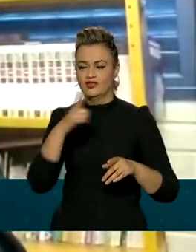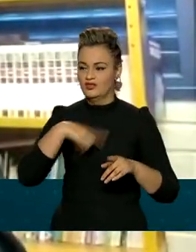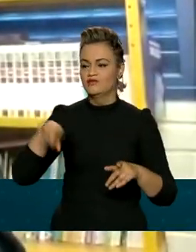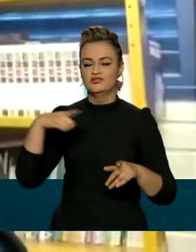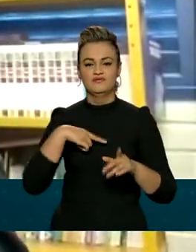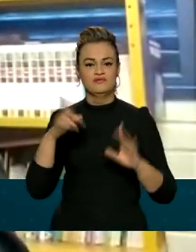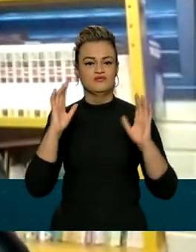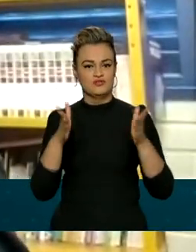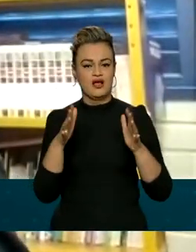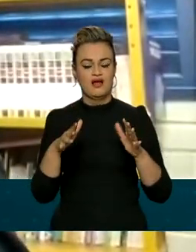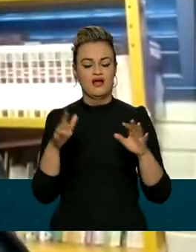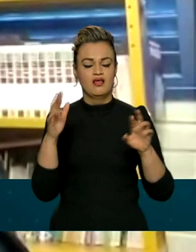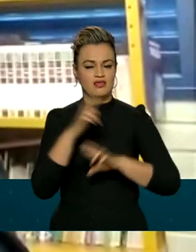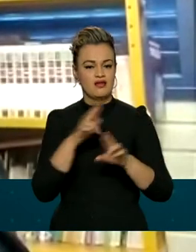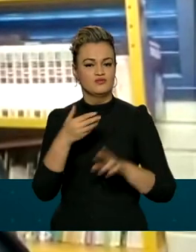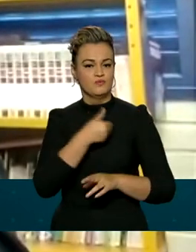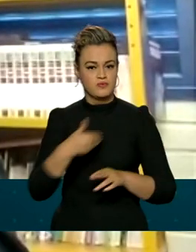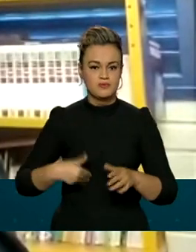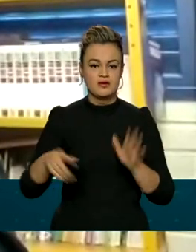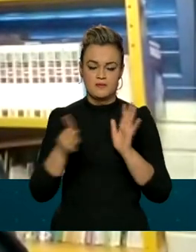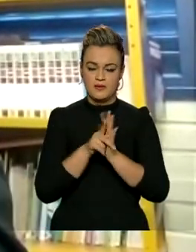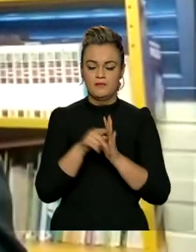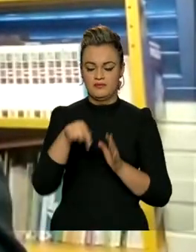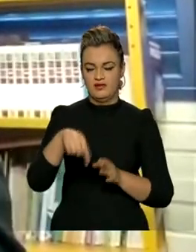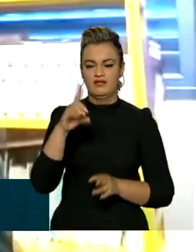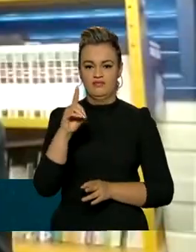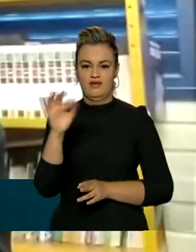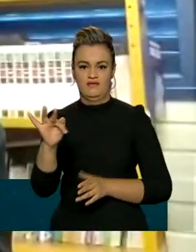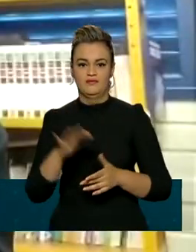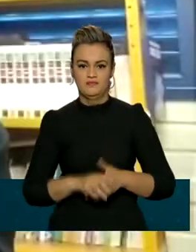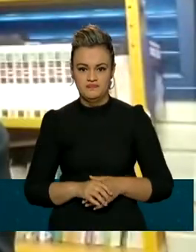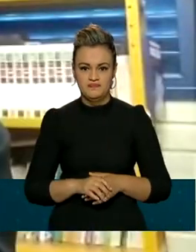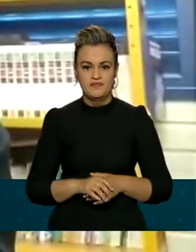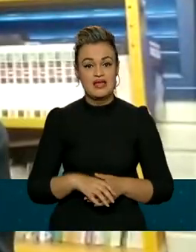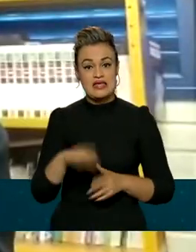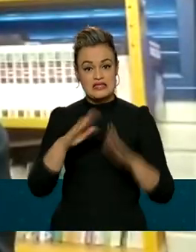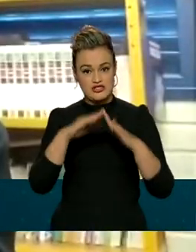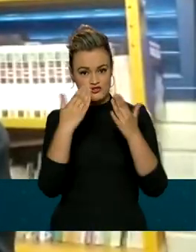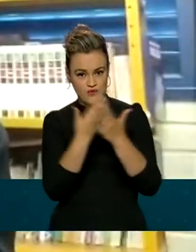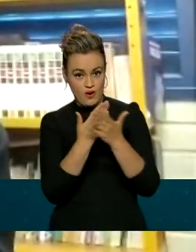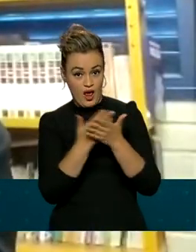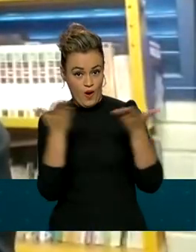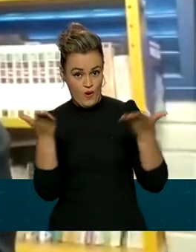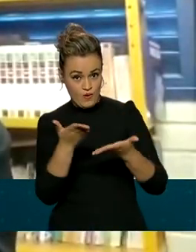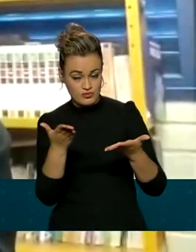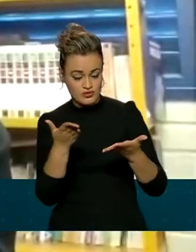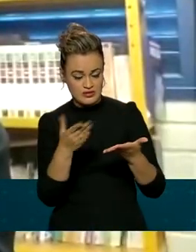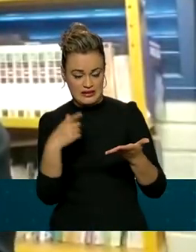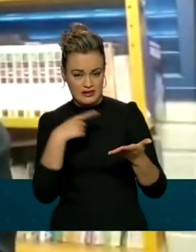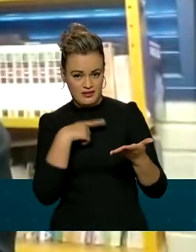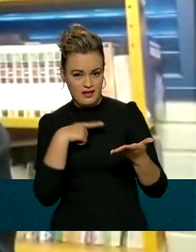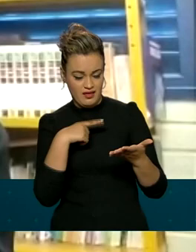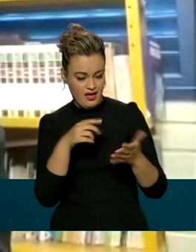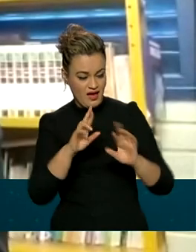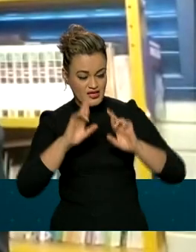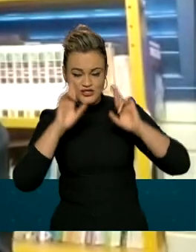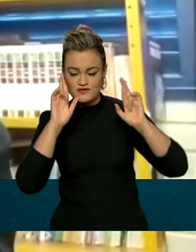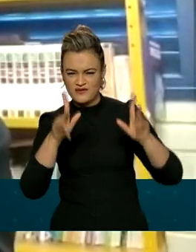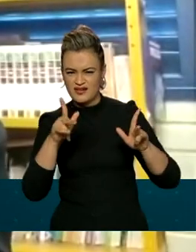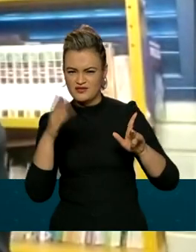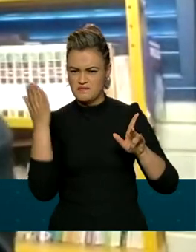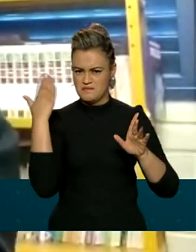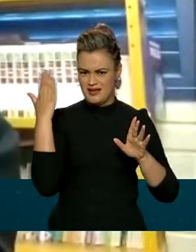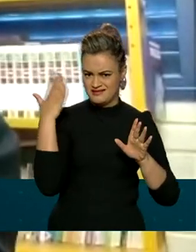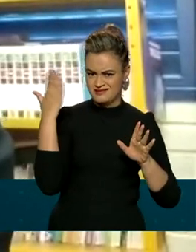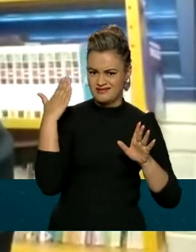na rede pública de ensino aqui no Distrito Federal. Essa escola hoje é totalmente diferente do